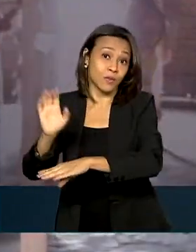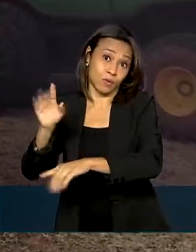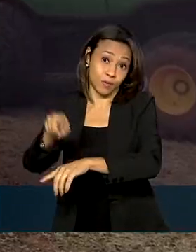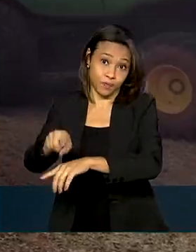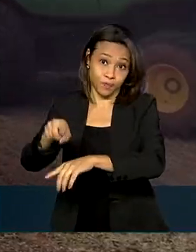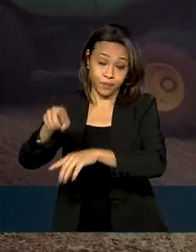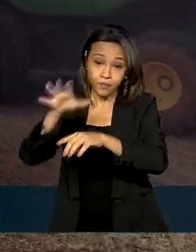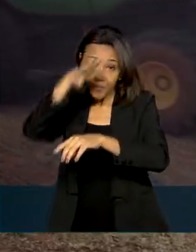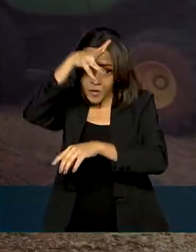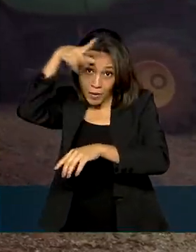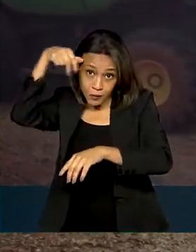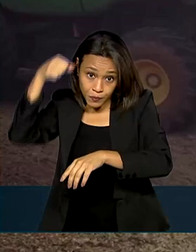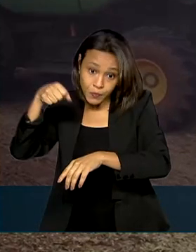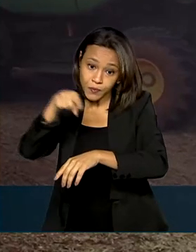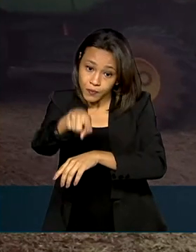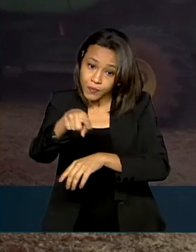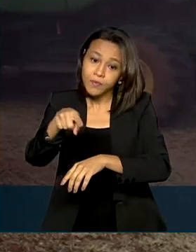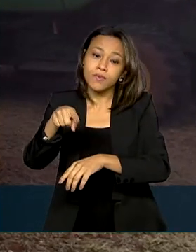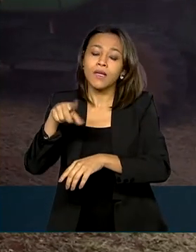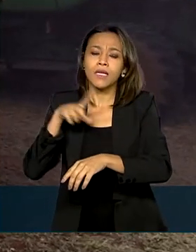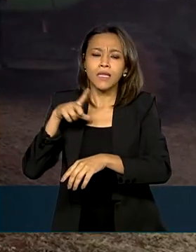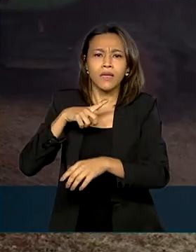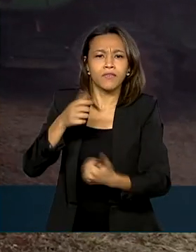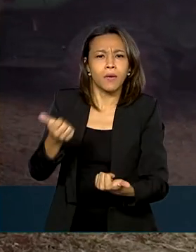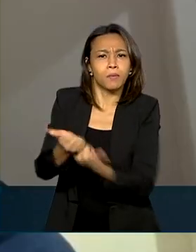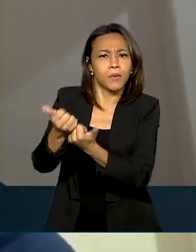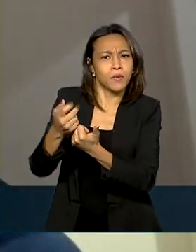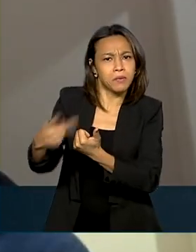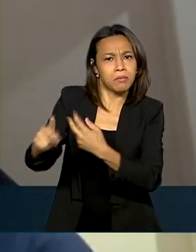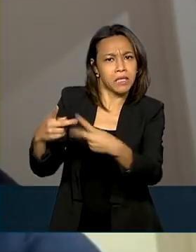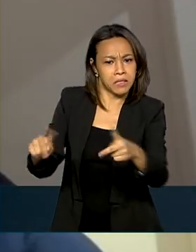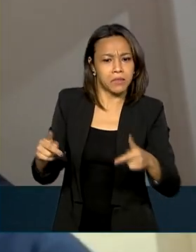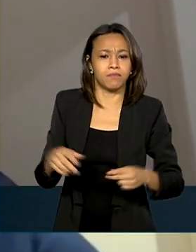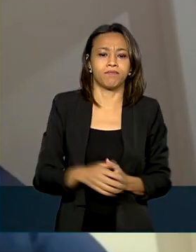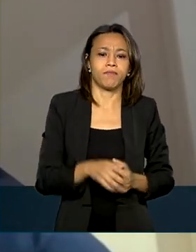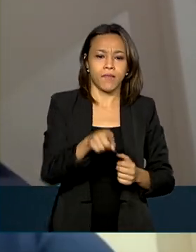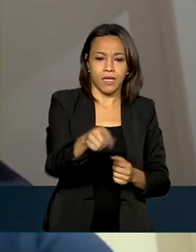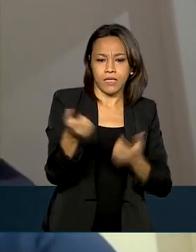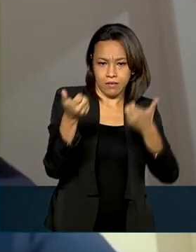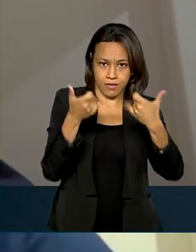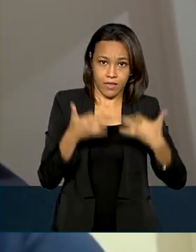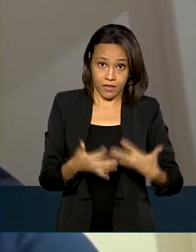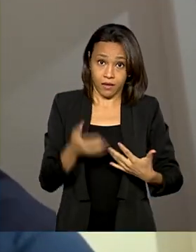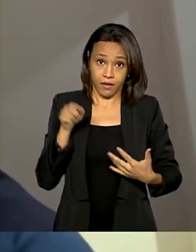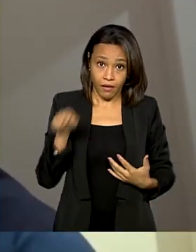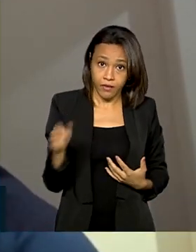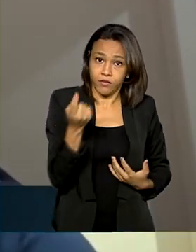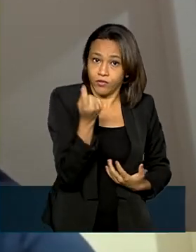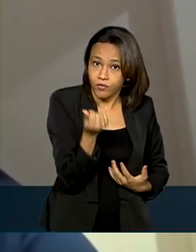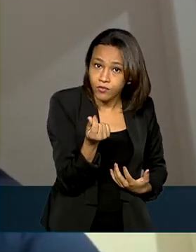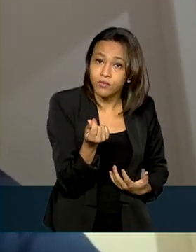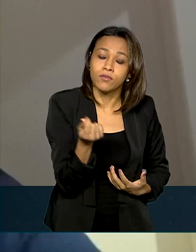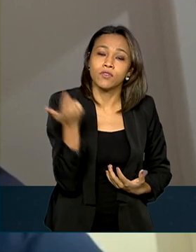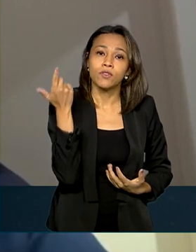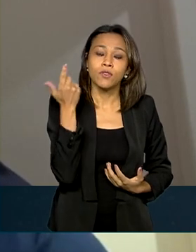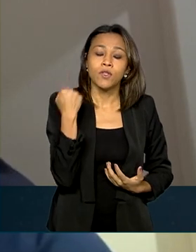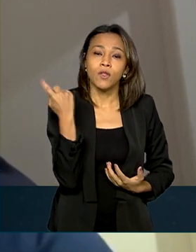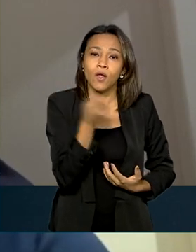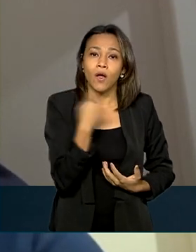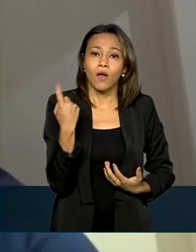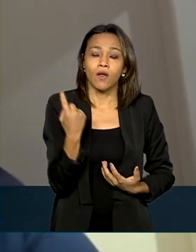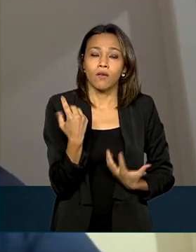sustentáveis trouxeram independência financeira. Esse dinheiro também, a gente investe ele